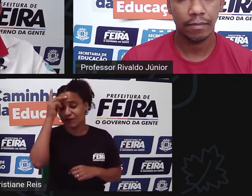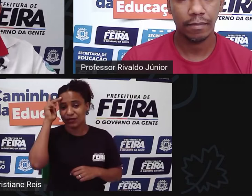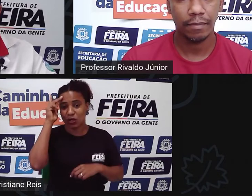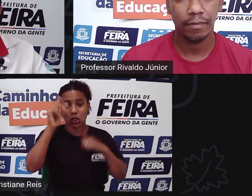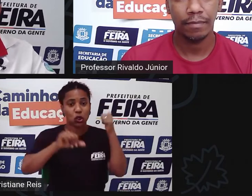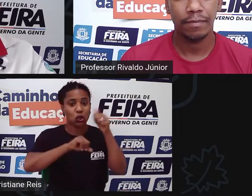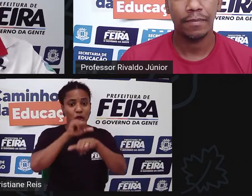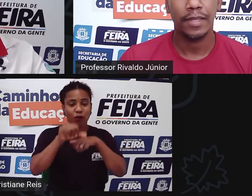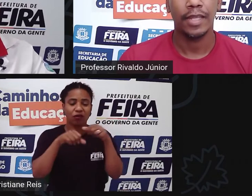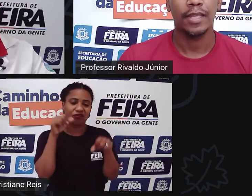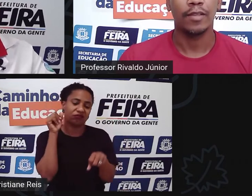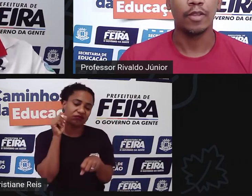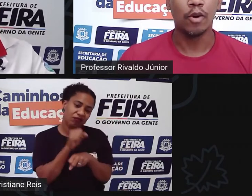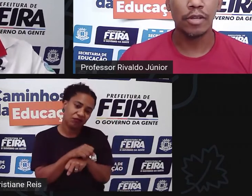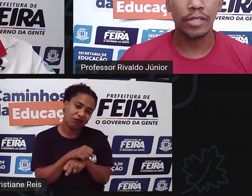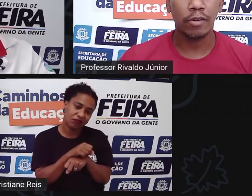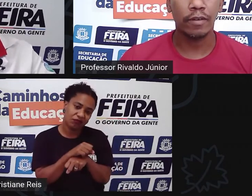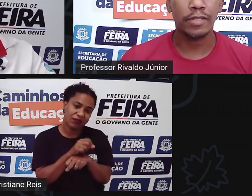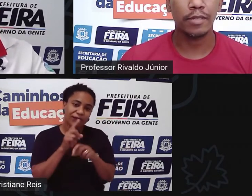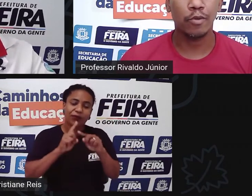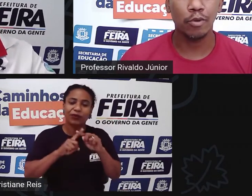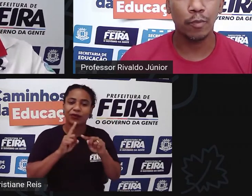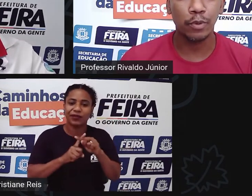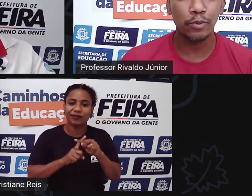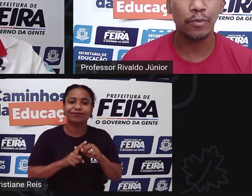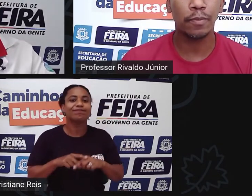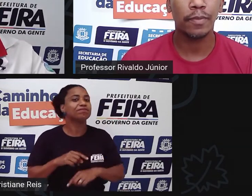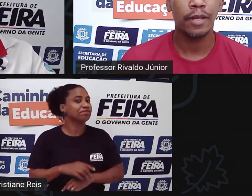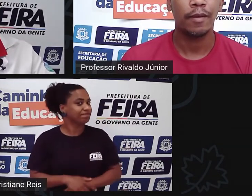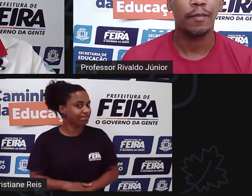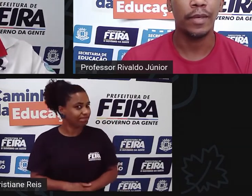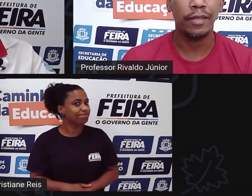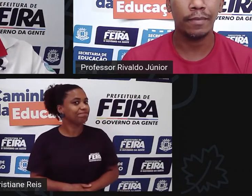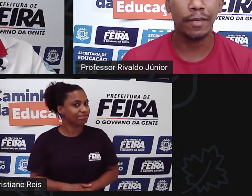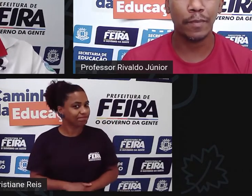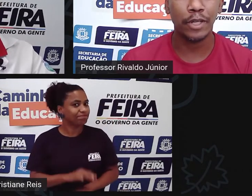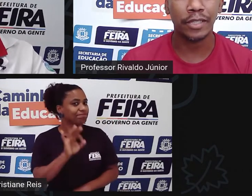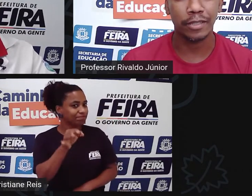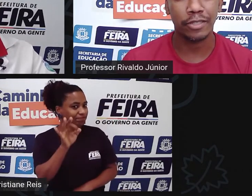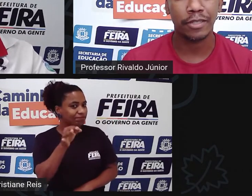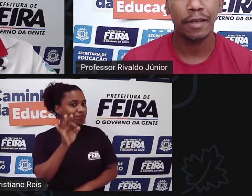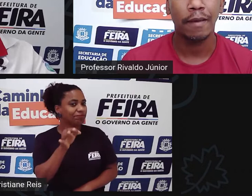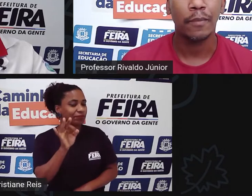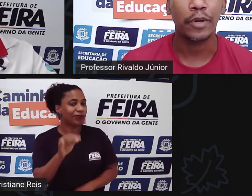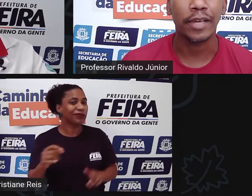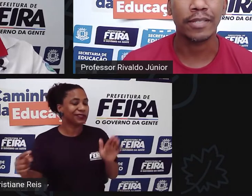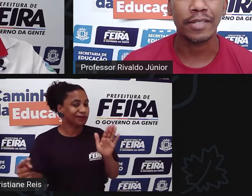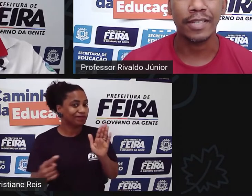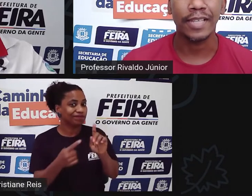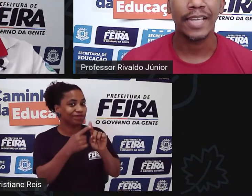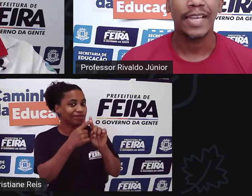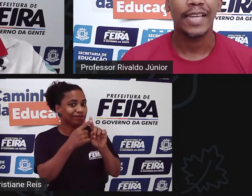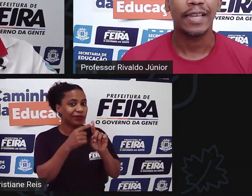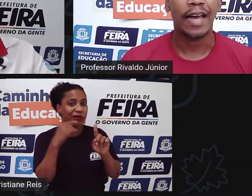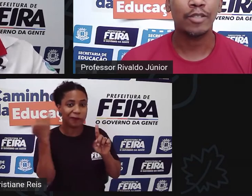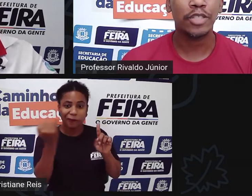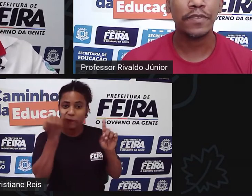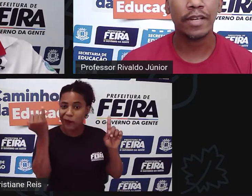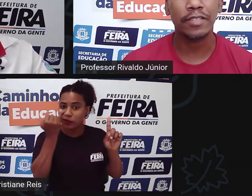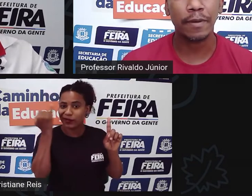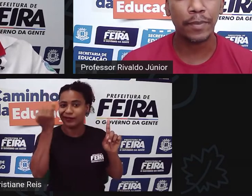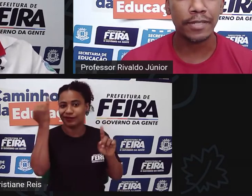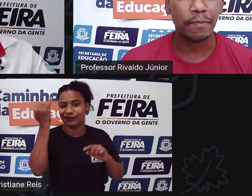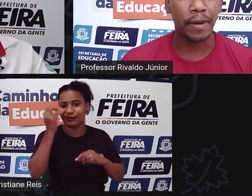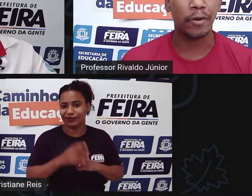sedentária? Nossa, agora você tocou num ponto bem importante, porque assim, a